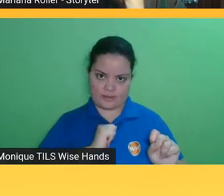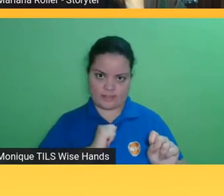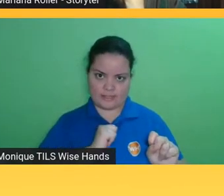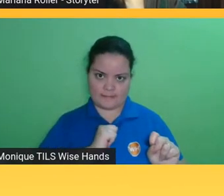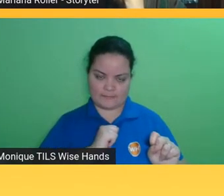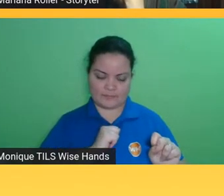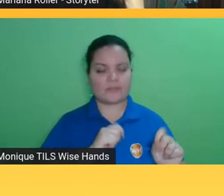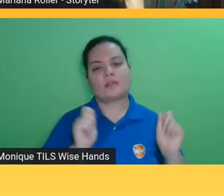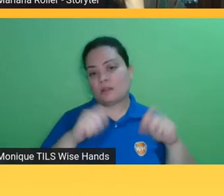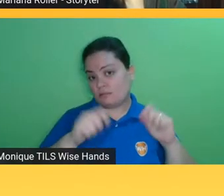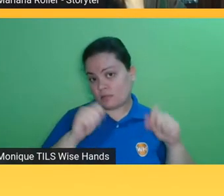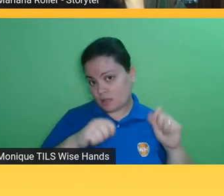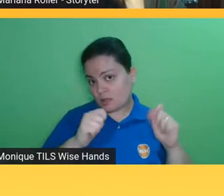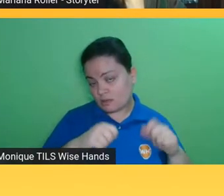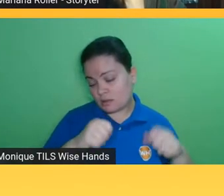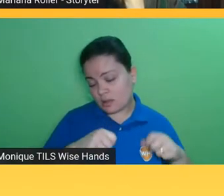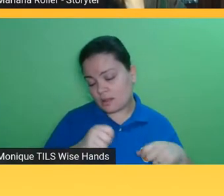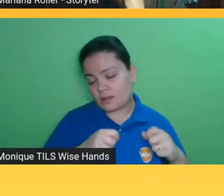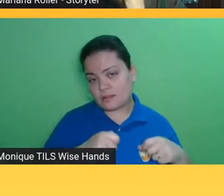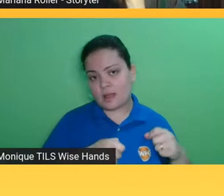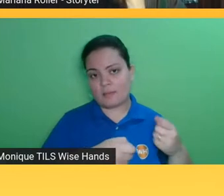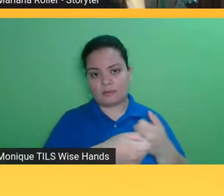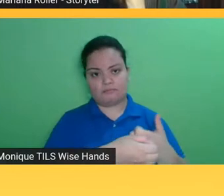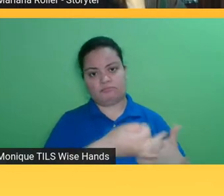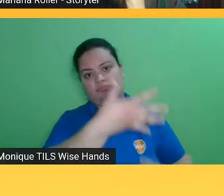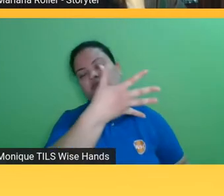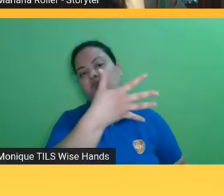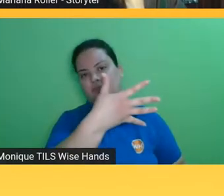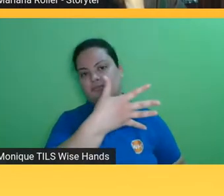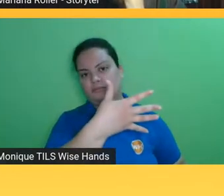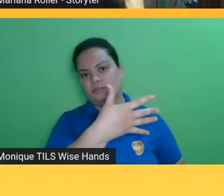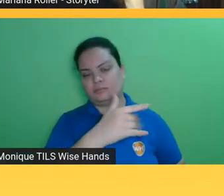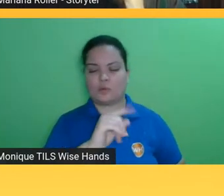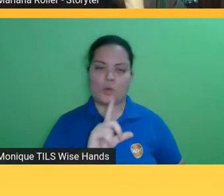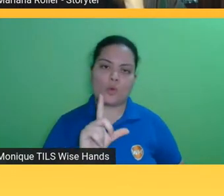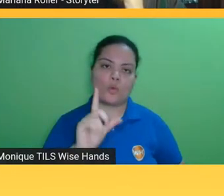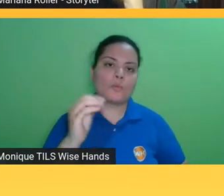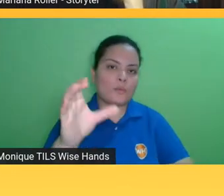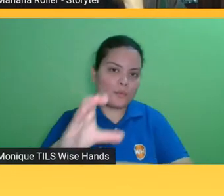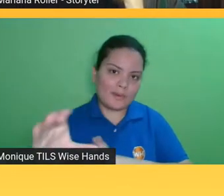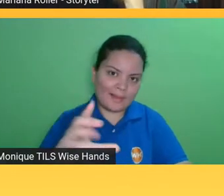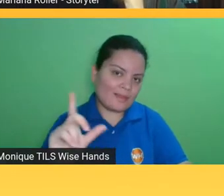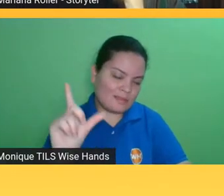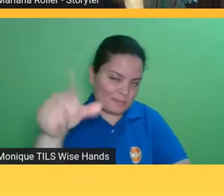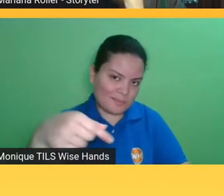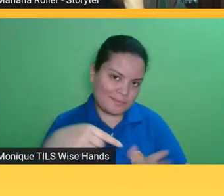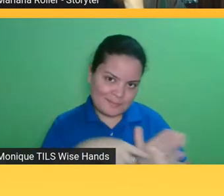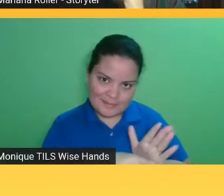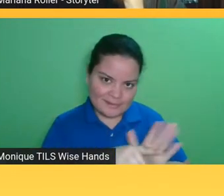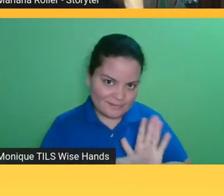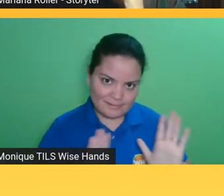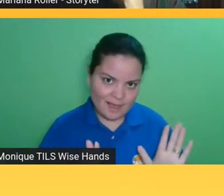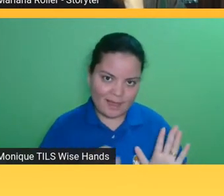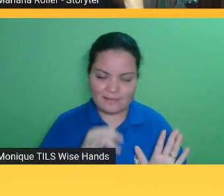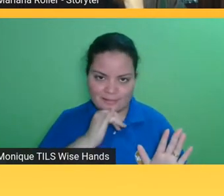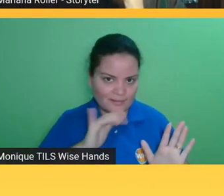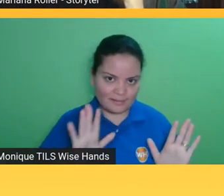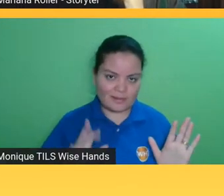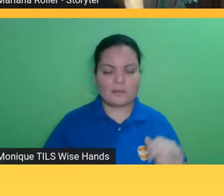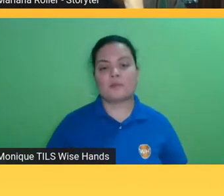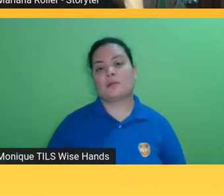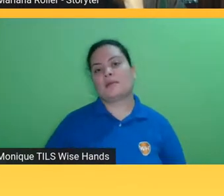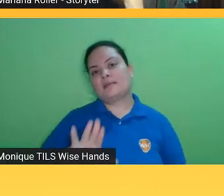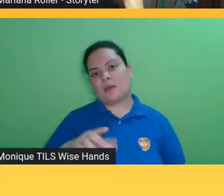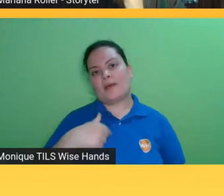talvez fique uma navegação mais interessante ali para o usuário então eu diria que sei lá 90% dos casos é uma